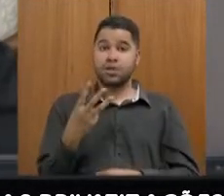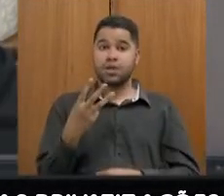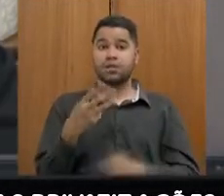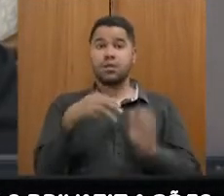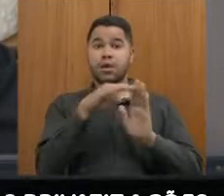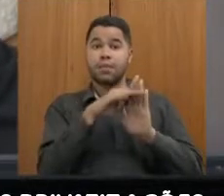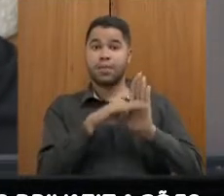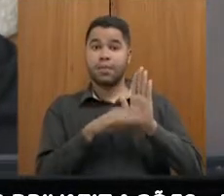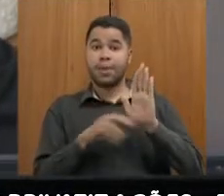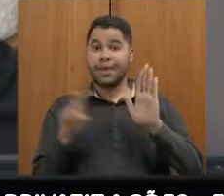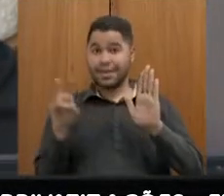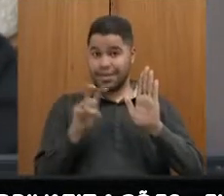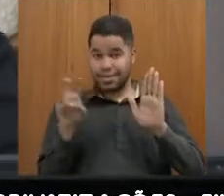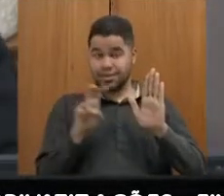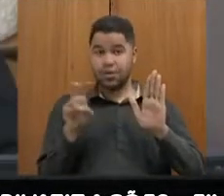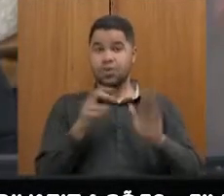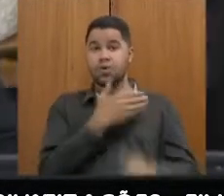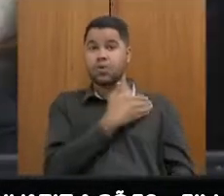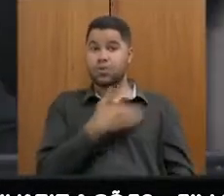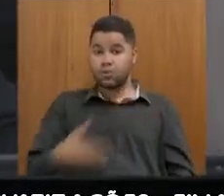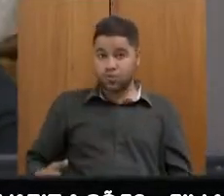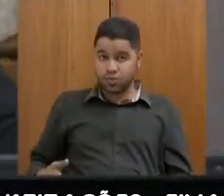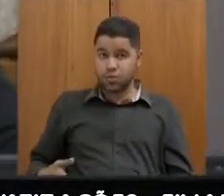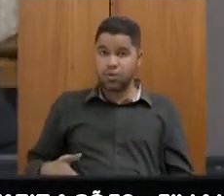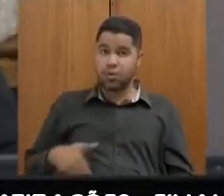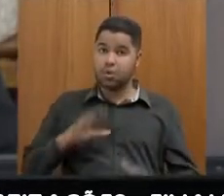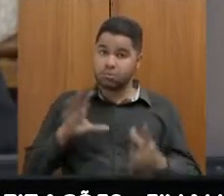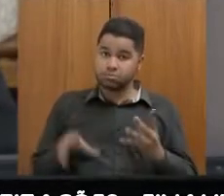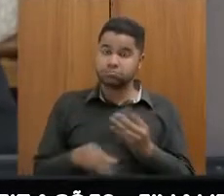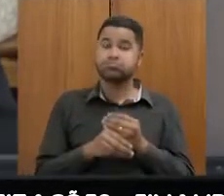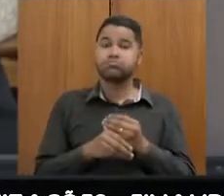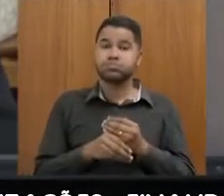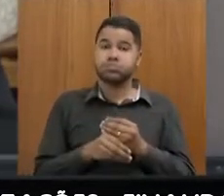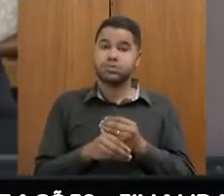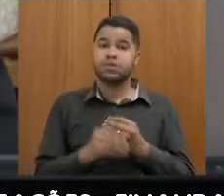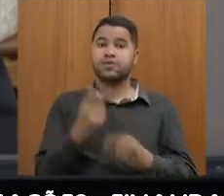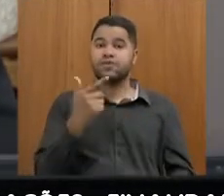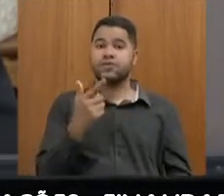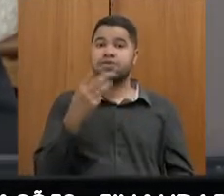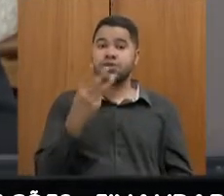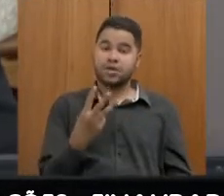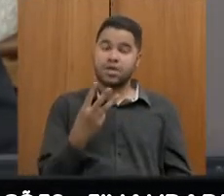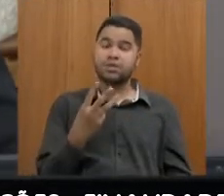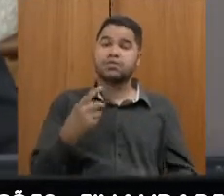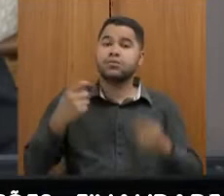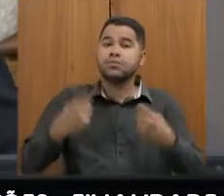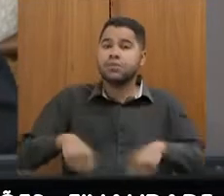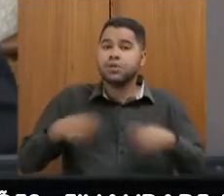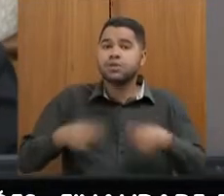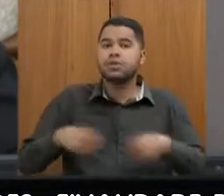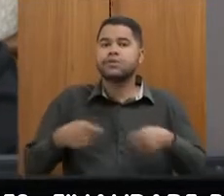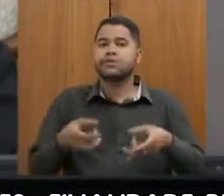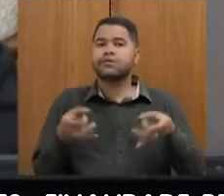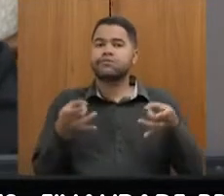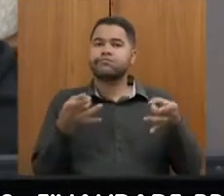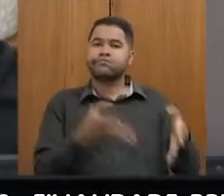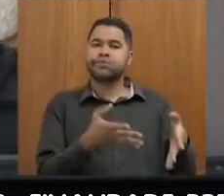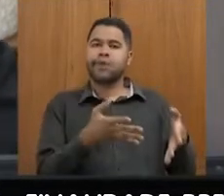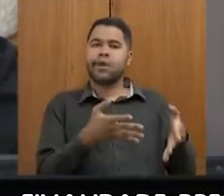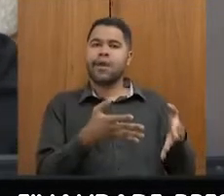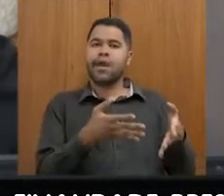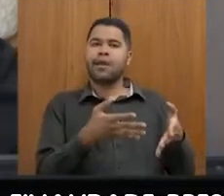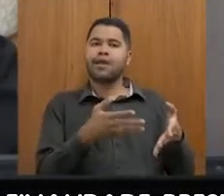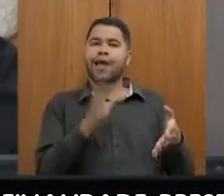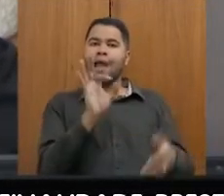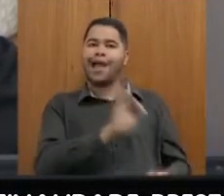parágrafo 5º que o Estado, para aderir ao artigo 23, ele precisa desistir das ações que